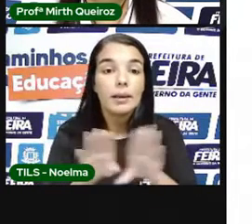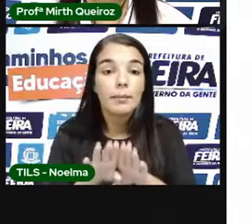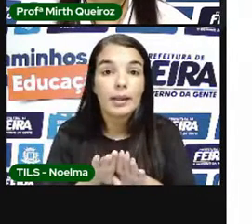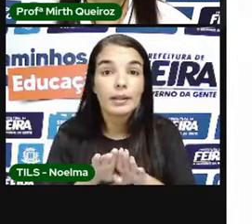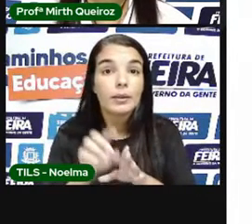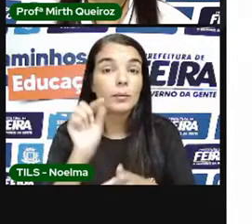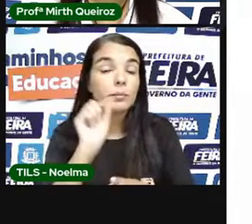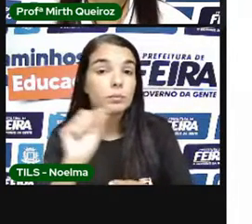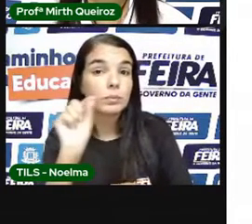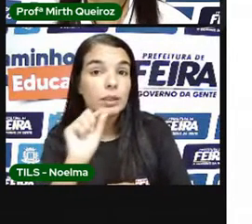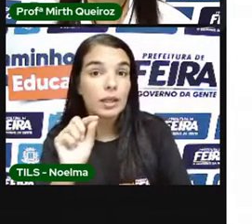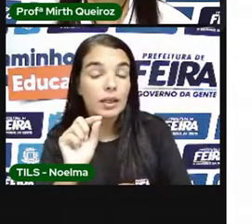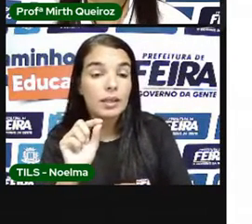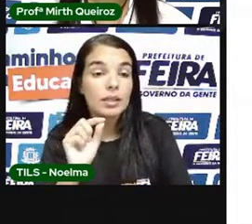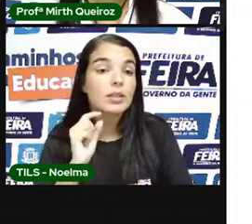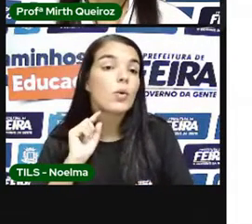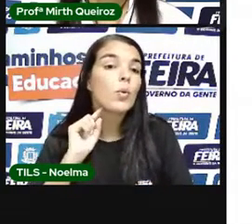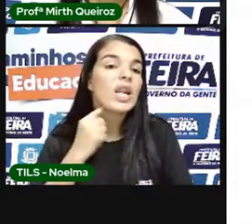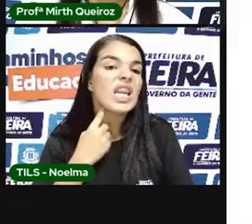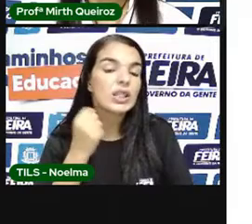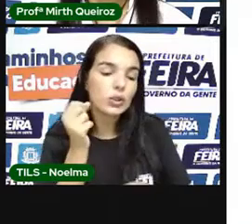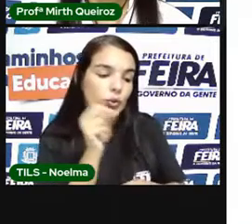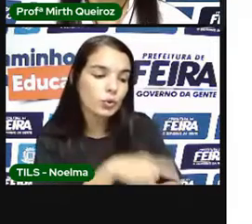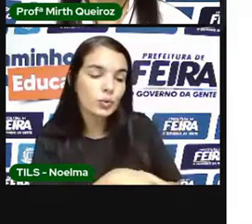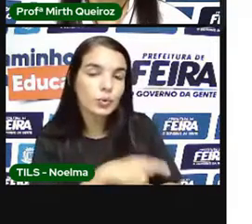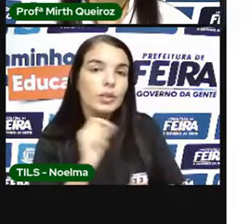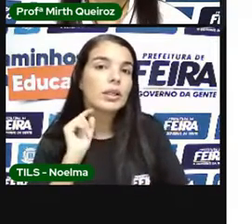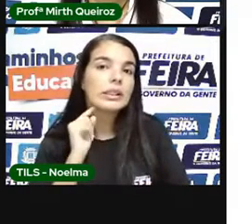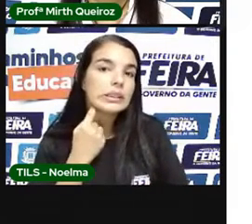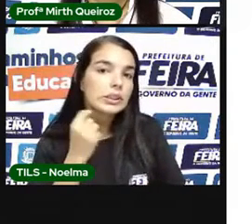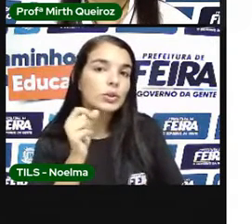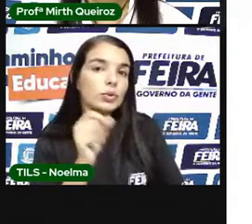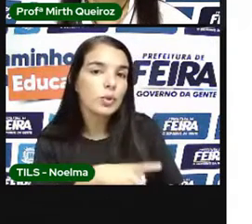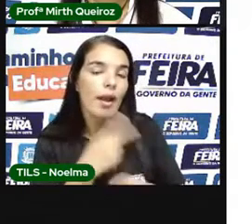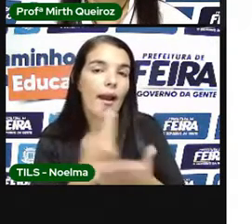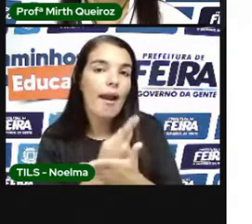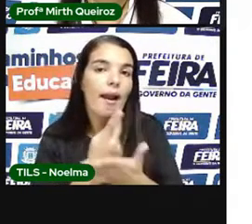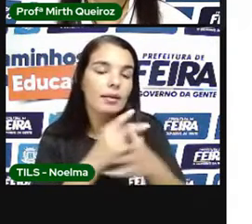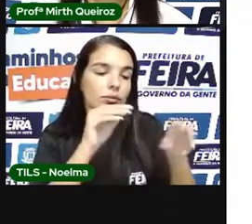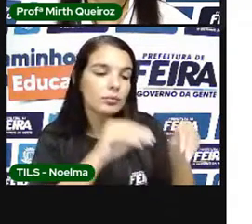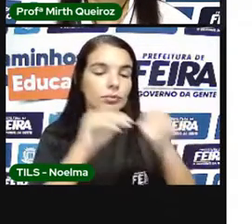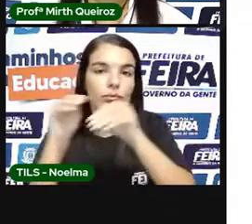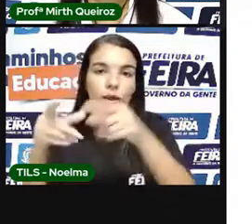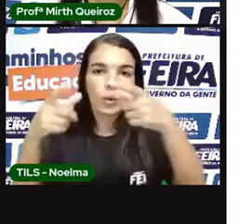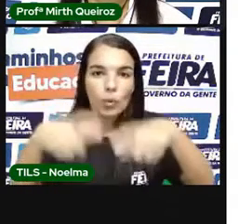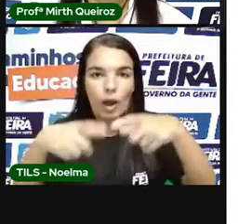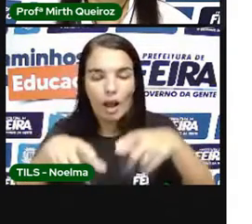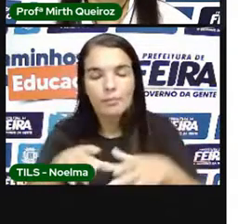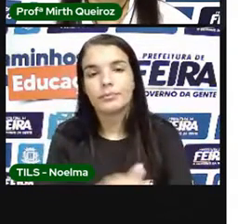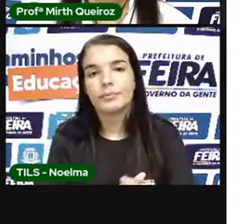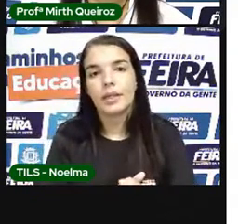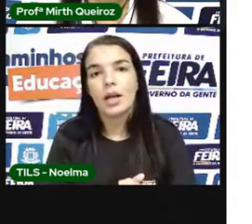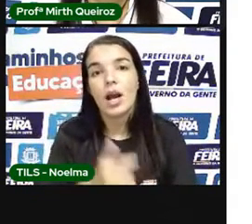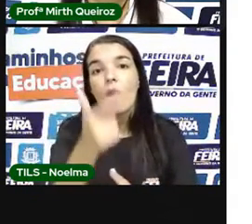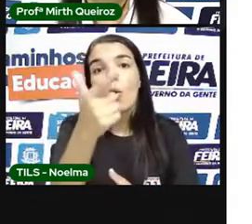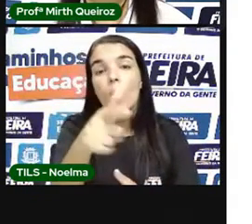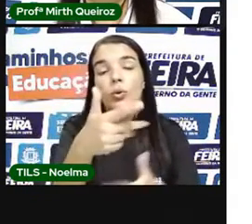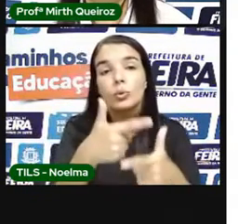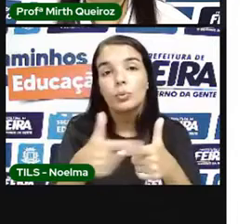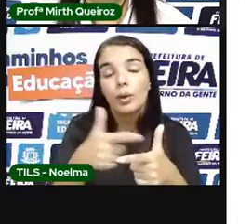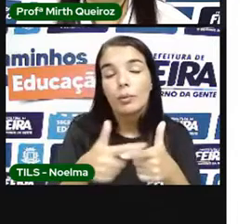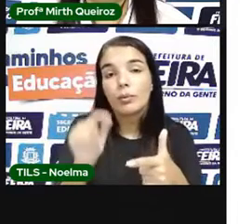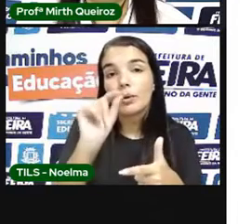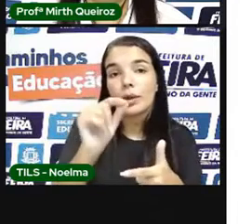incorreto do lixo Temos também a queimada das matas e florestas Como forma de ampliar a área